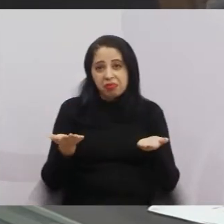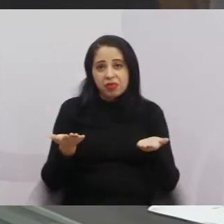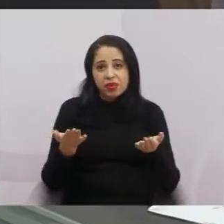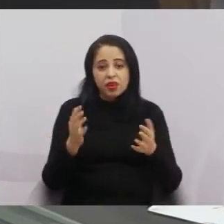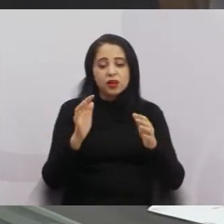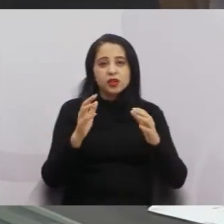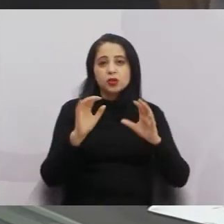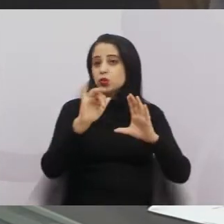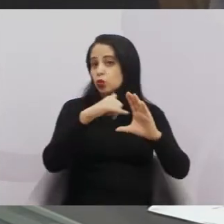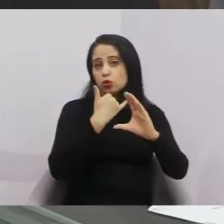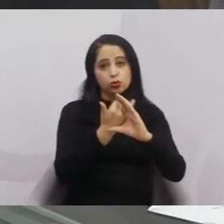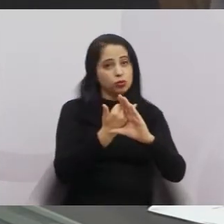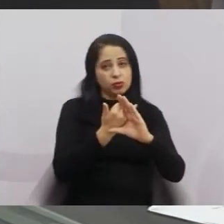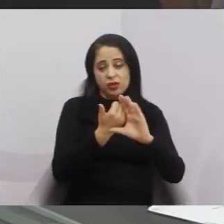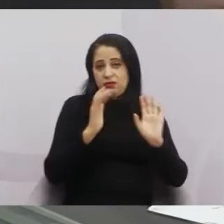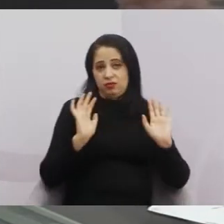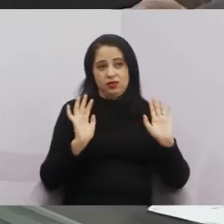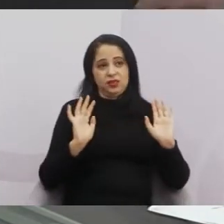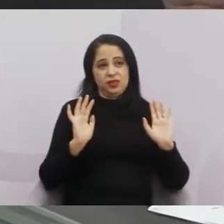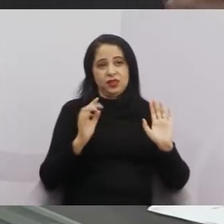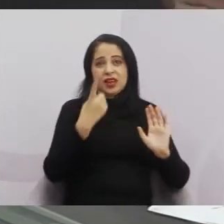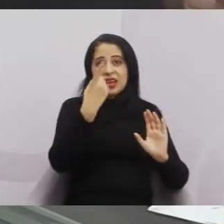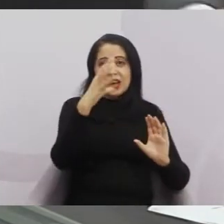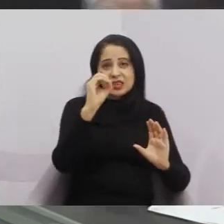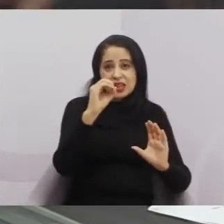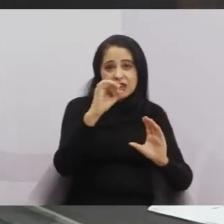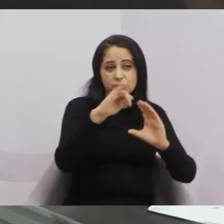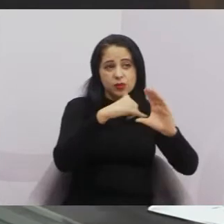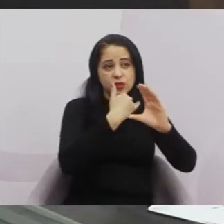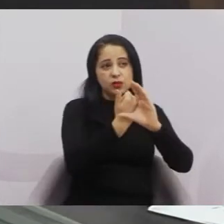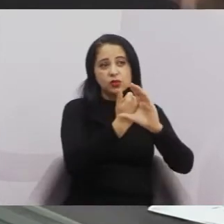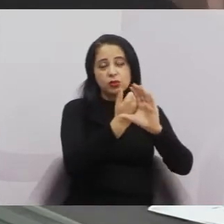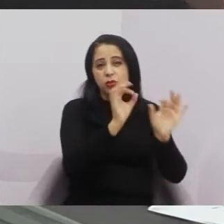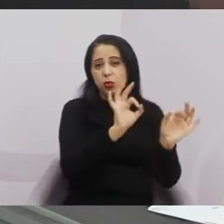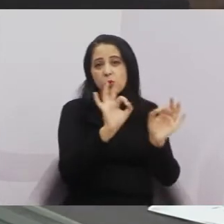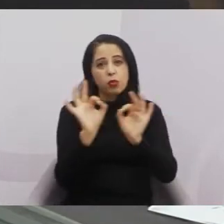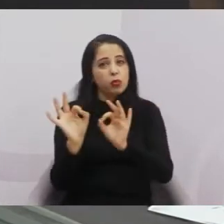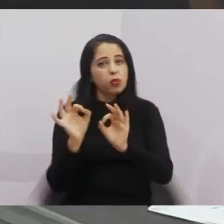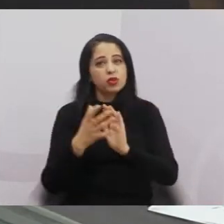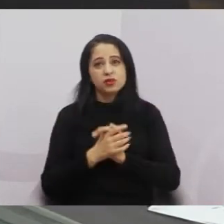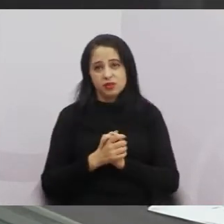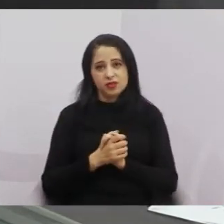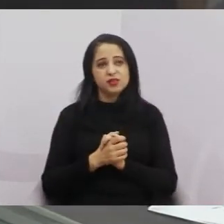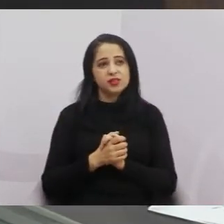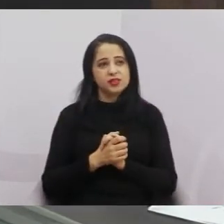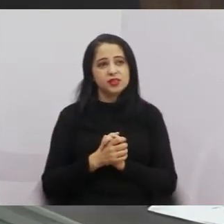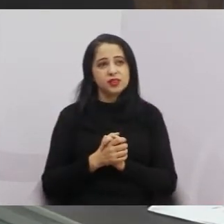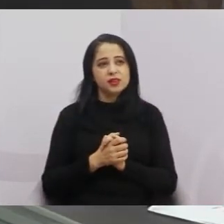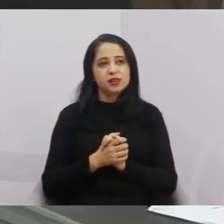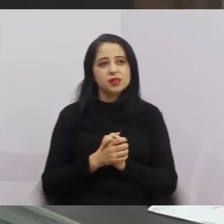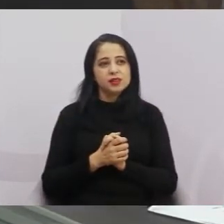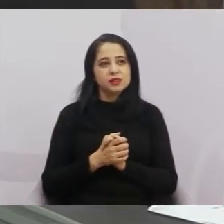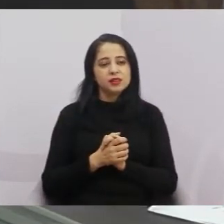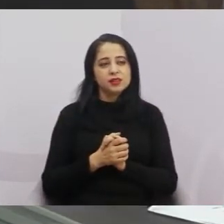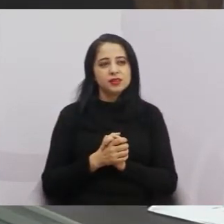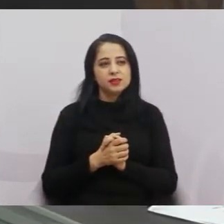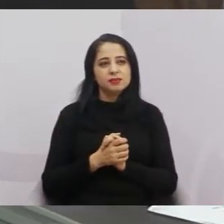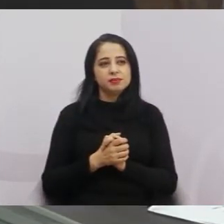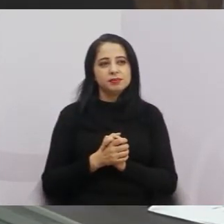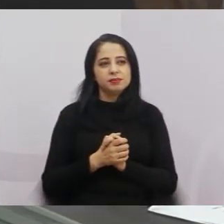YouTube. Tem 10 pessoas logadas, eu acho que muitos aqui das assessorias.